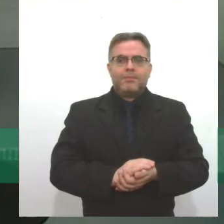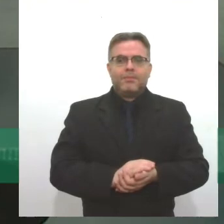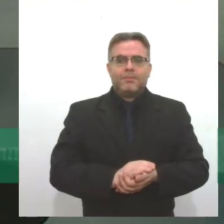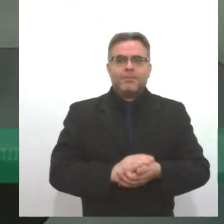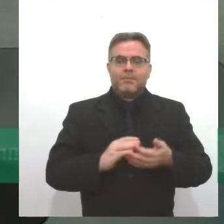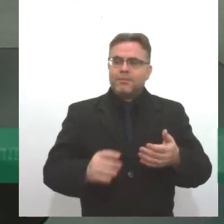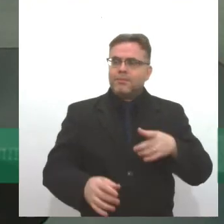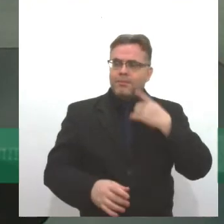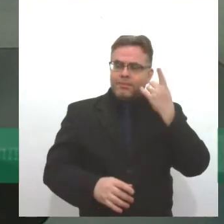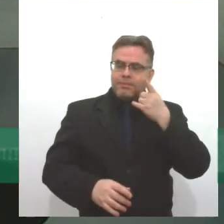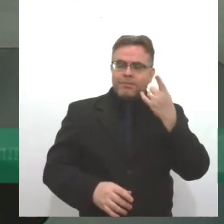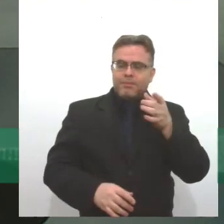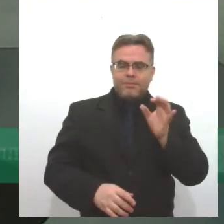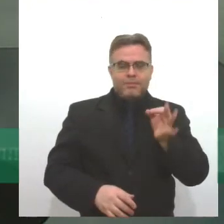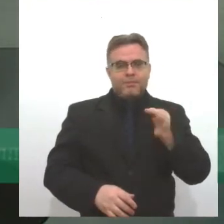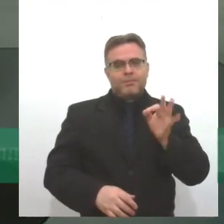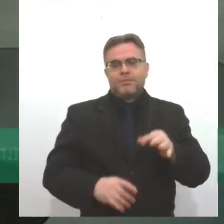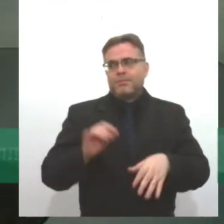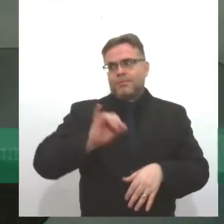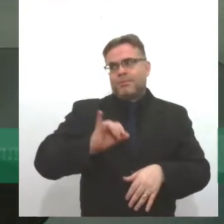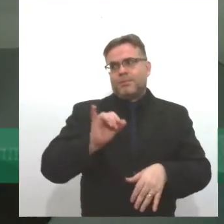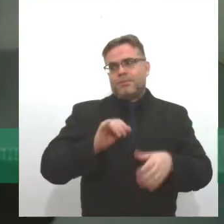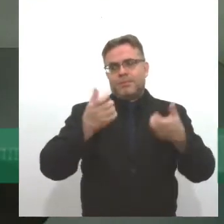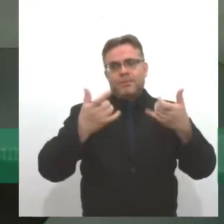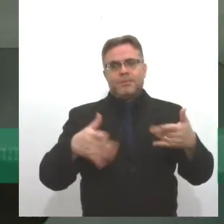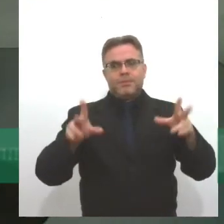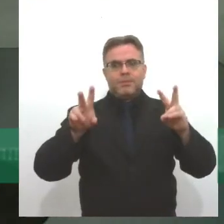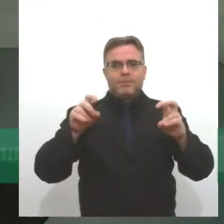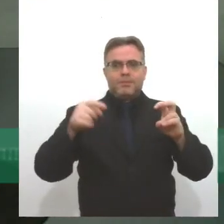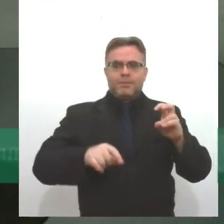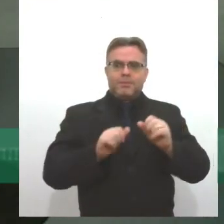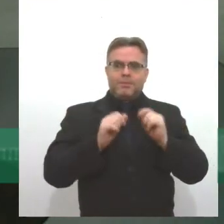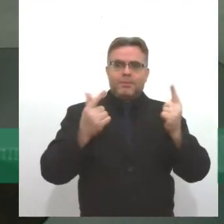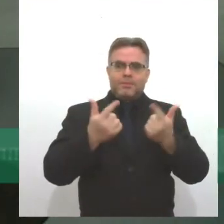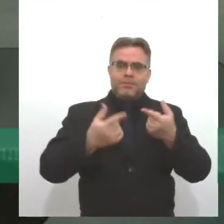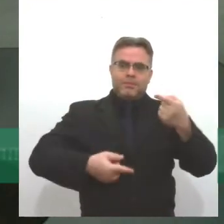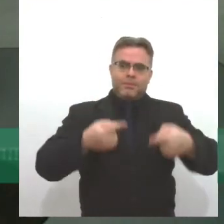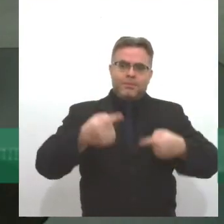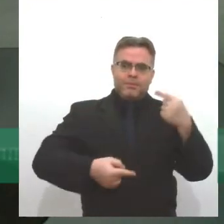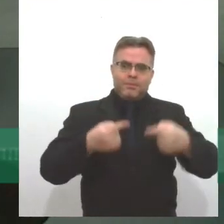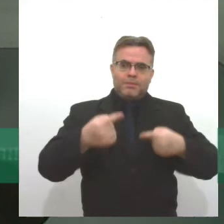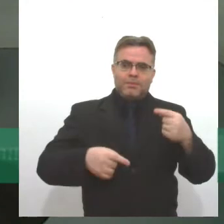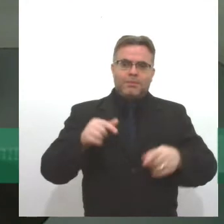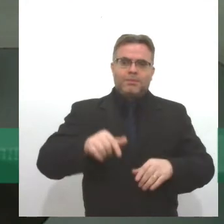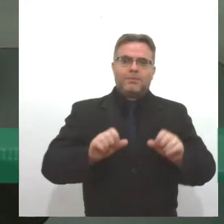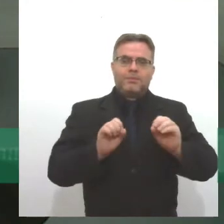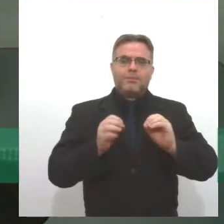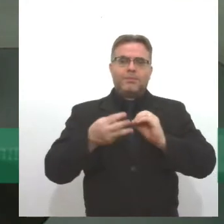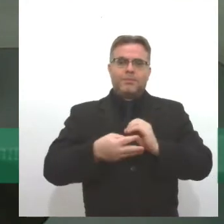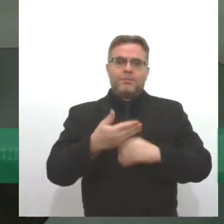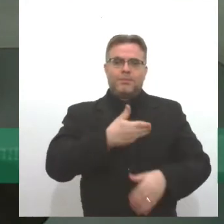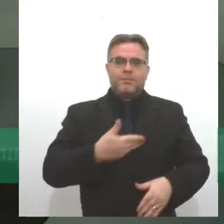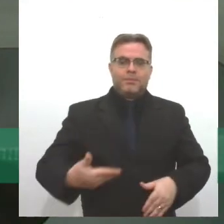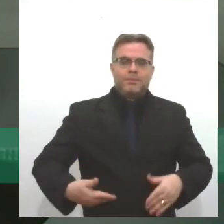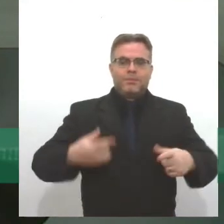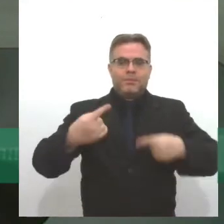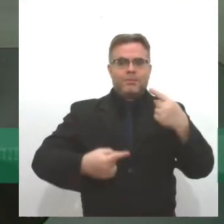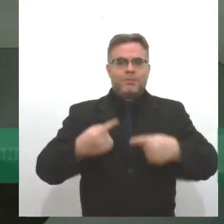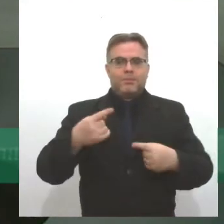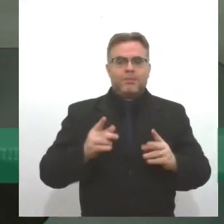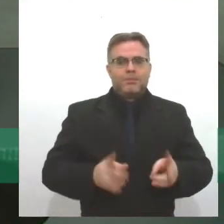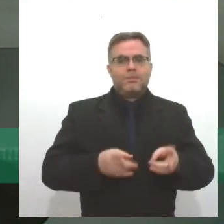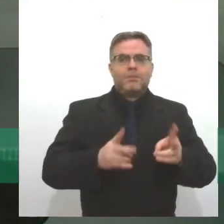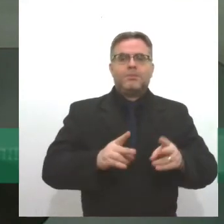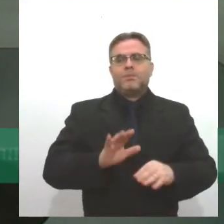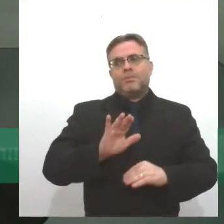Deputado, é importante, né, a gente trazer temas, pra cá, pra casa legislativa, pra essa, pra essa emissora pública, que discute, né, o que está sendo